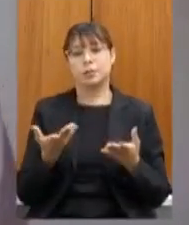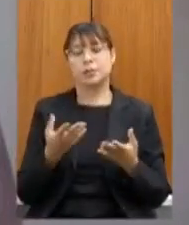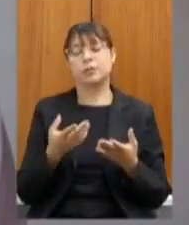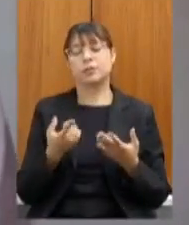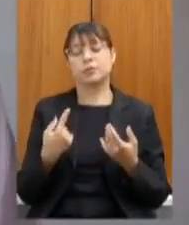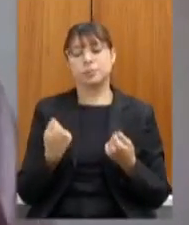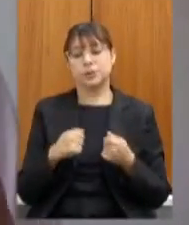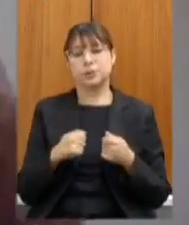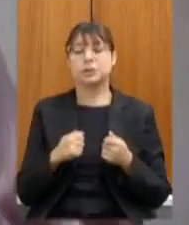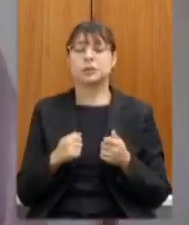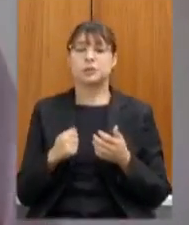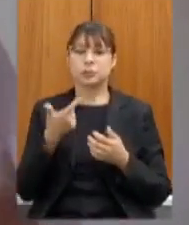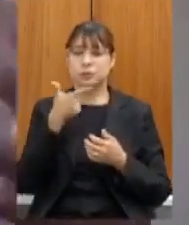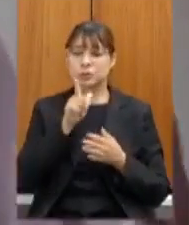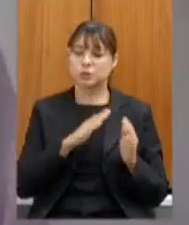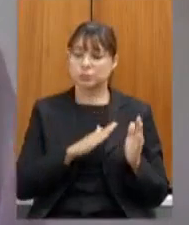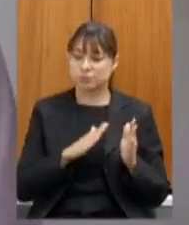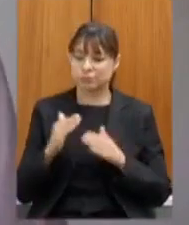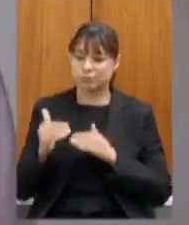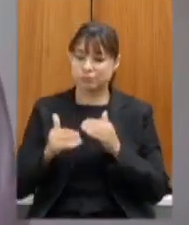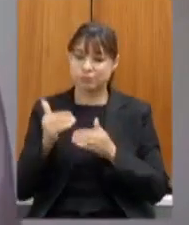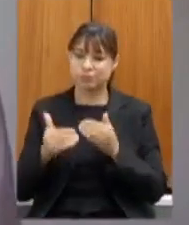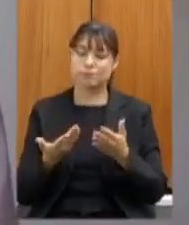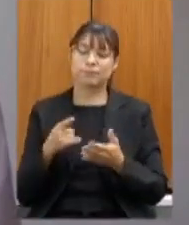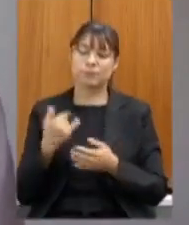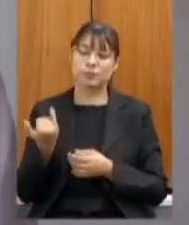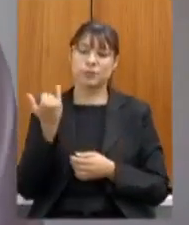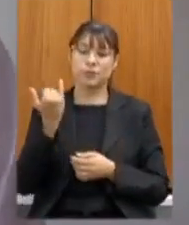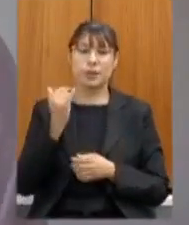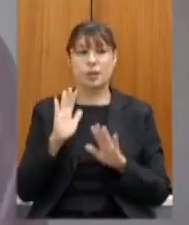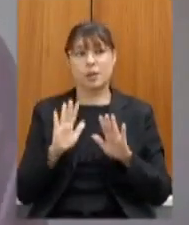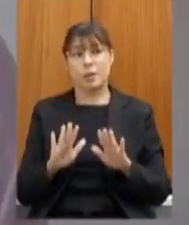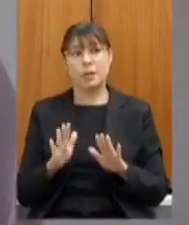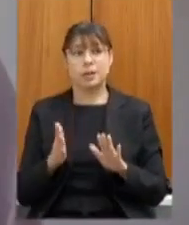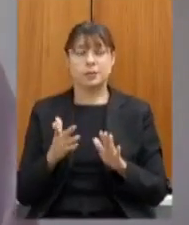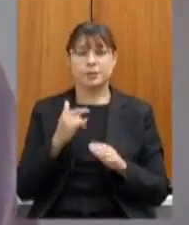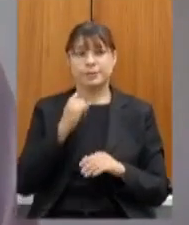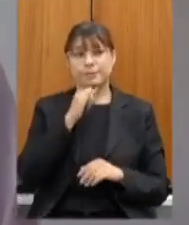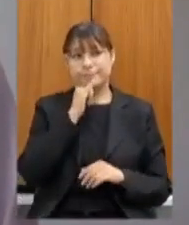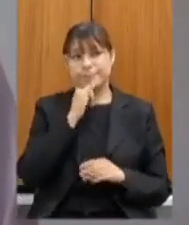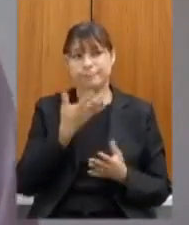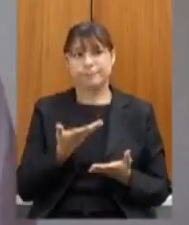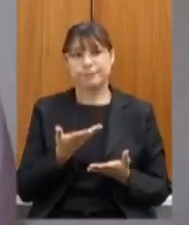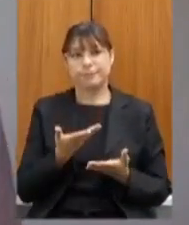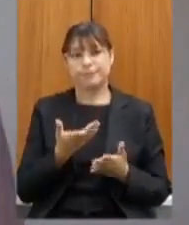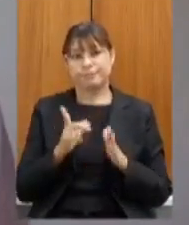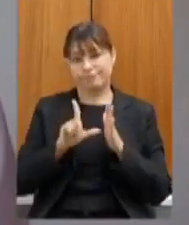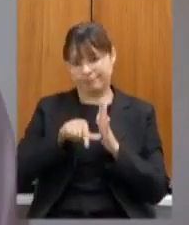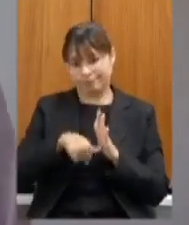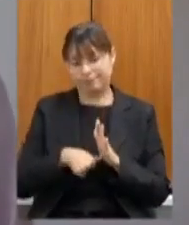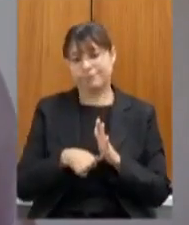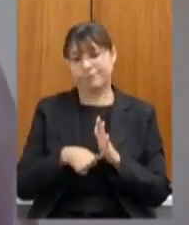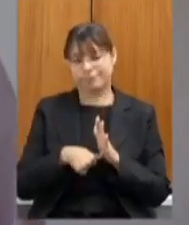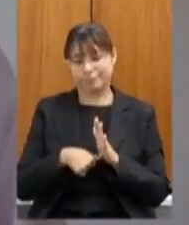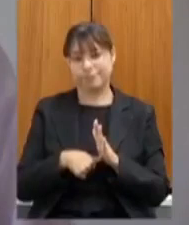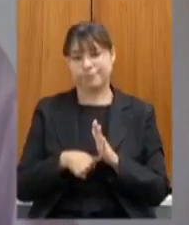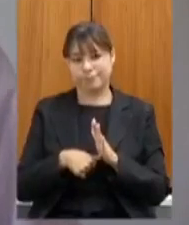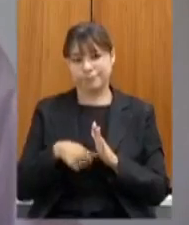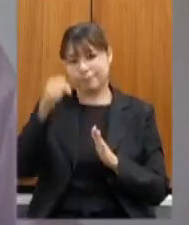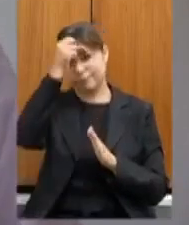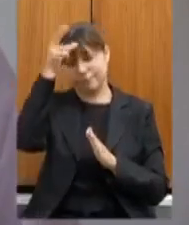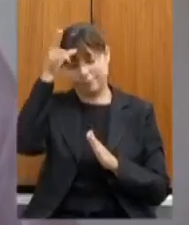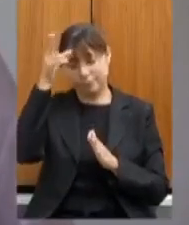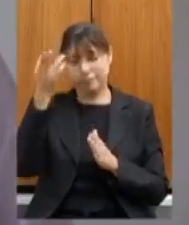progressão porque é fundamental mas infelizmente foi um pouco tardia o que a gente vê como